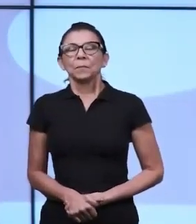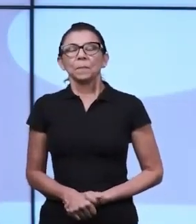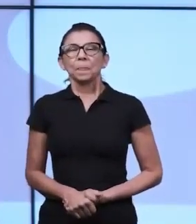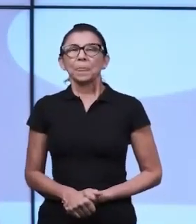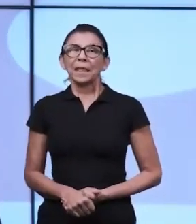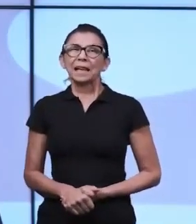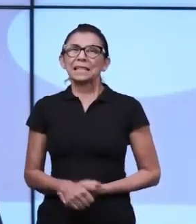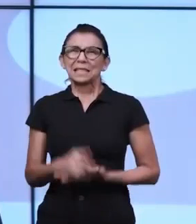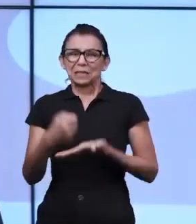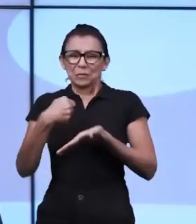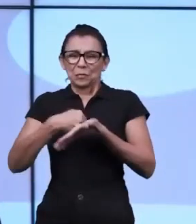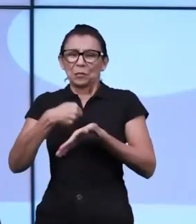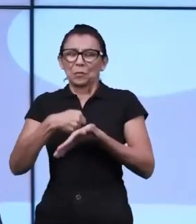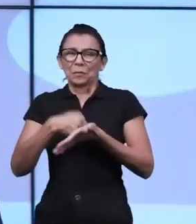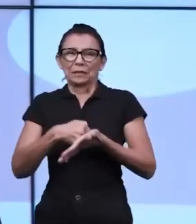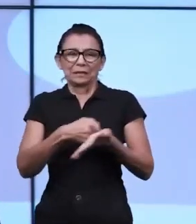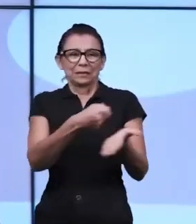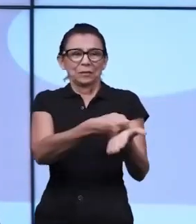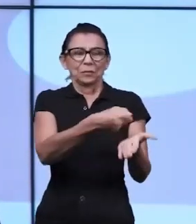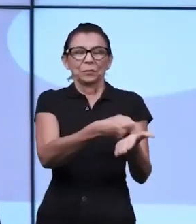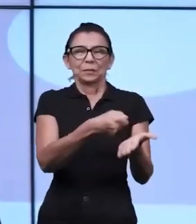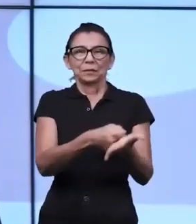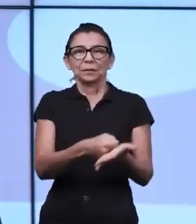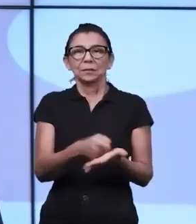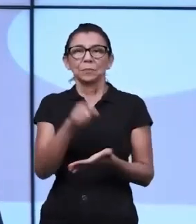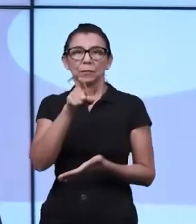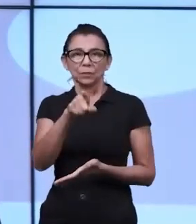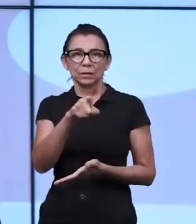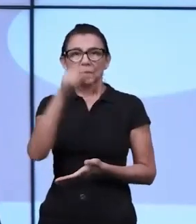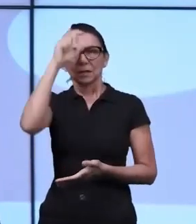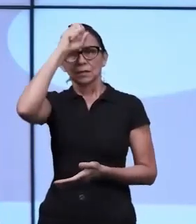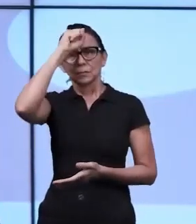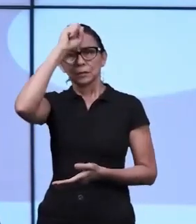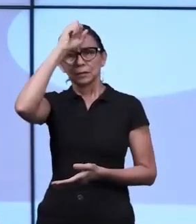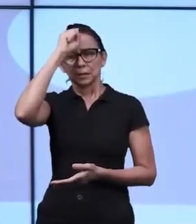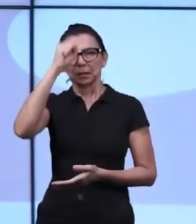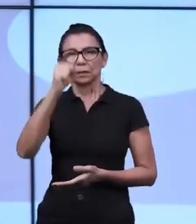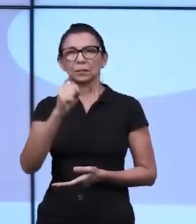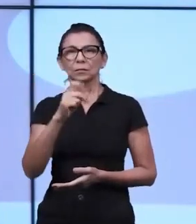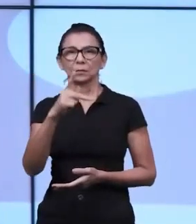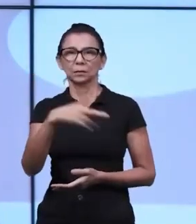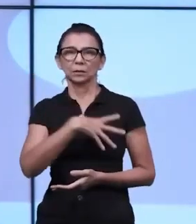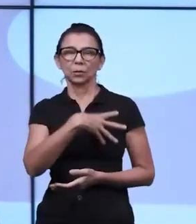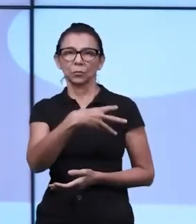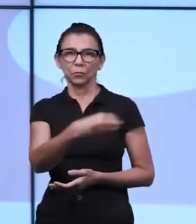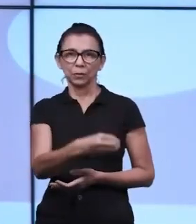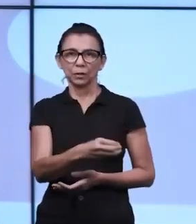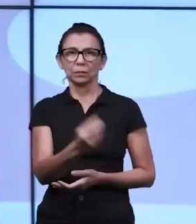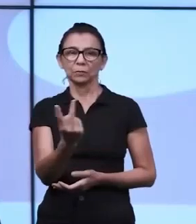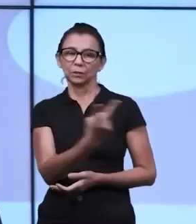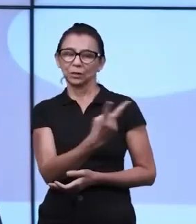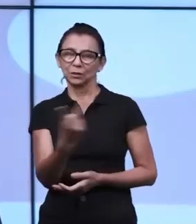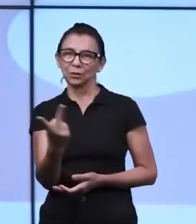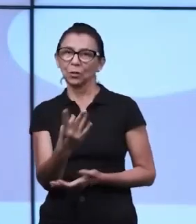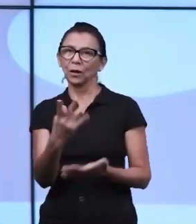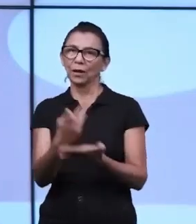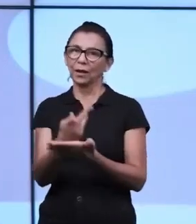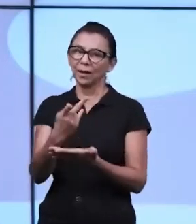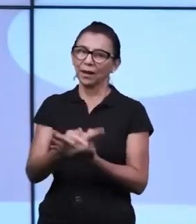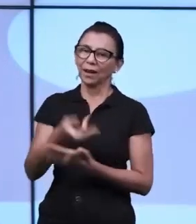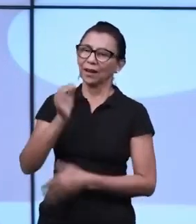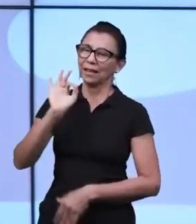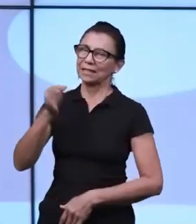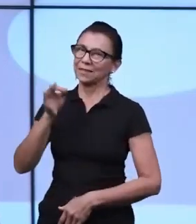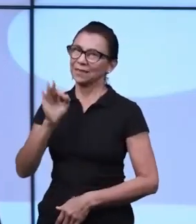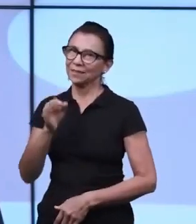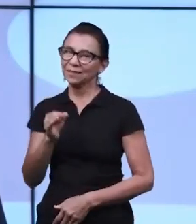uma coisa. Você também está aprendendo. É um aprendizado seu, do seu filho. Vocês dois vão errar, vocês dois vão